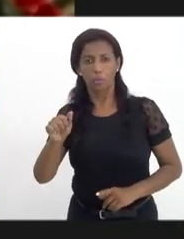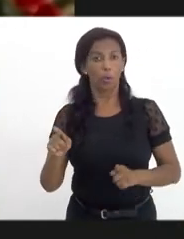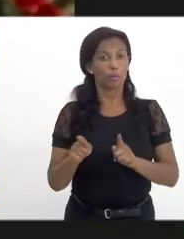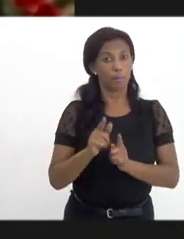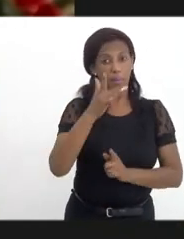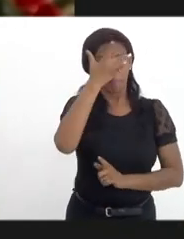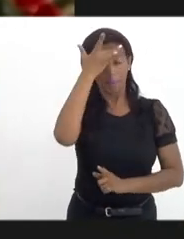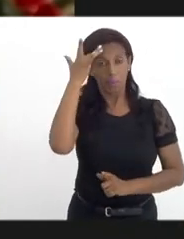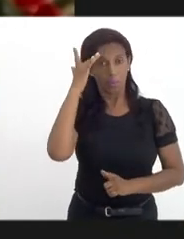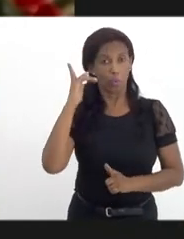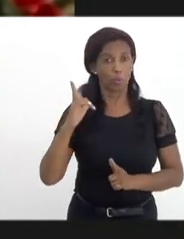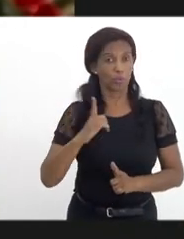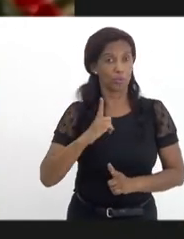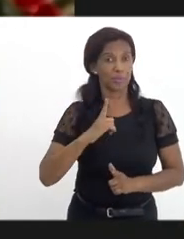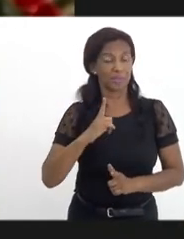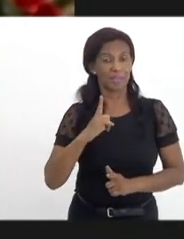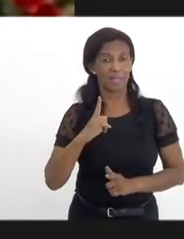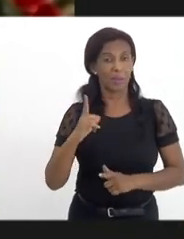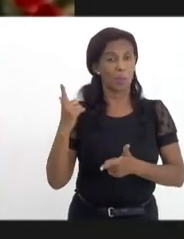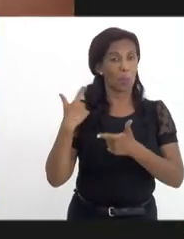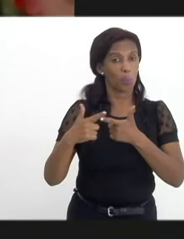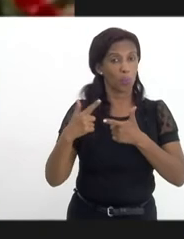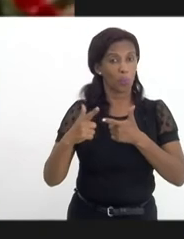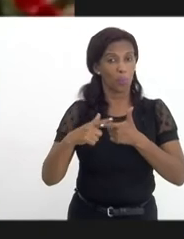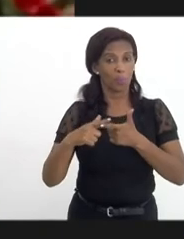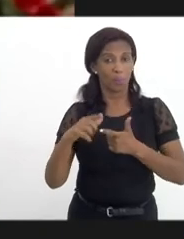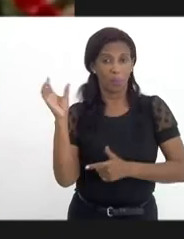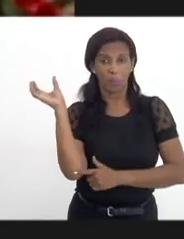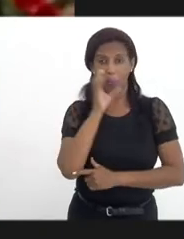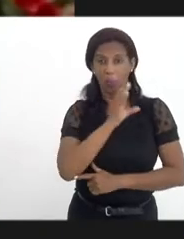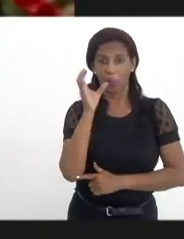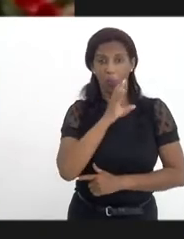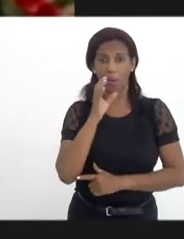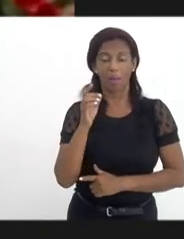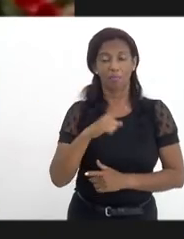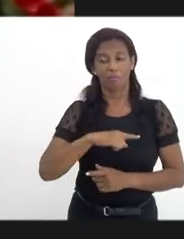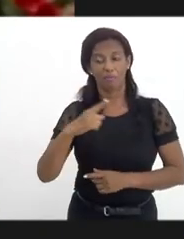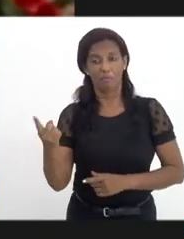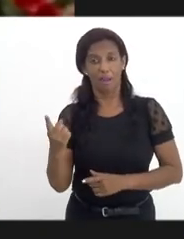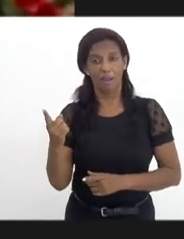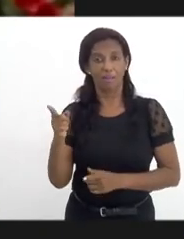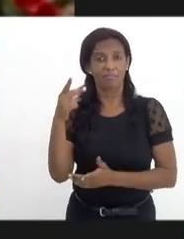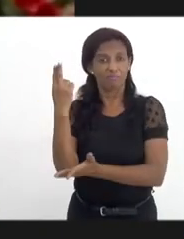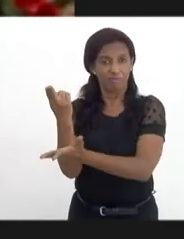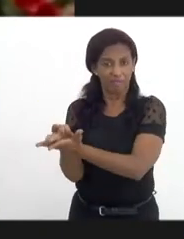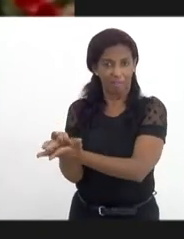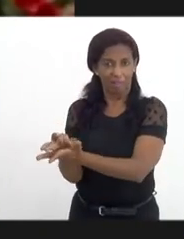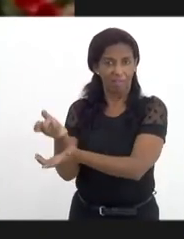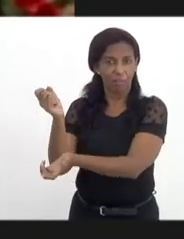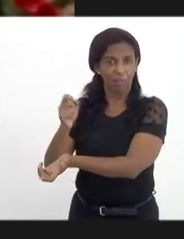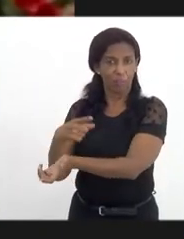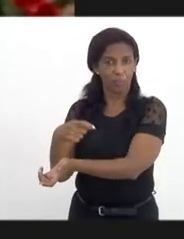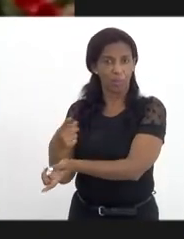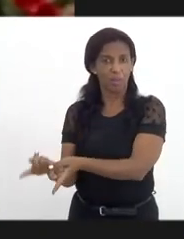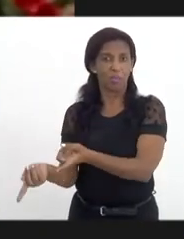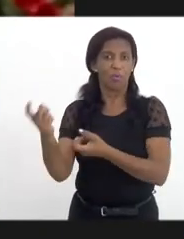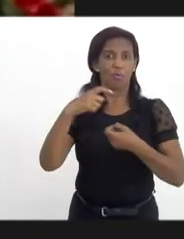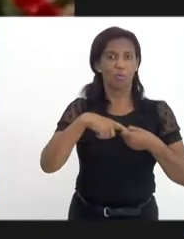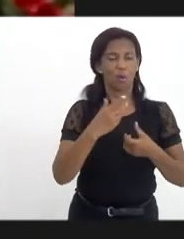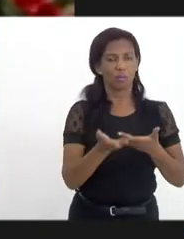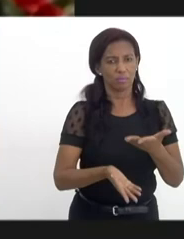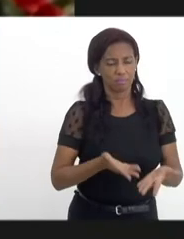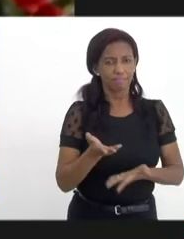os pacientes vão para a emergência, ficam por um período e voltam para o tratamento. E a nossa